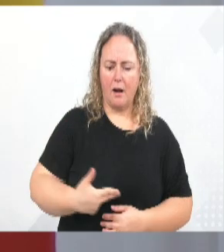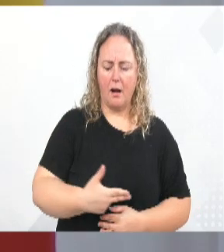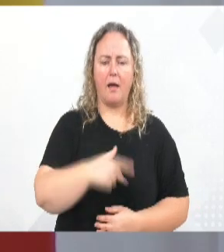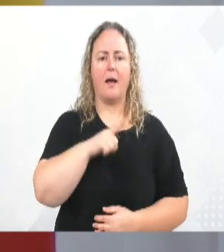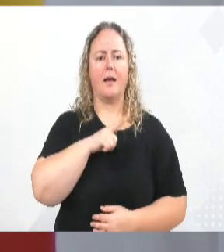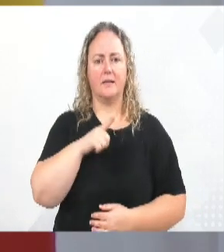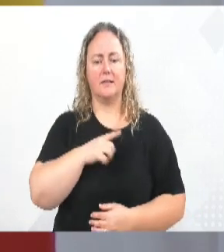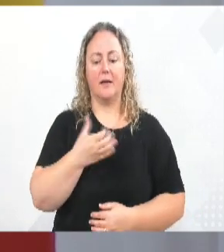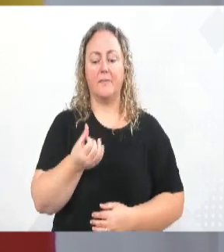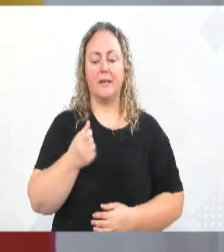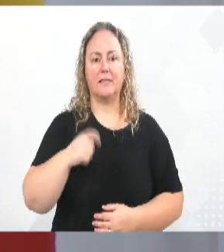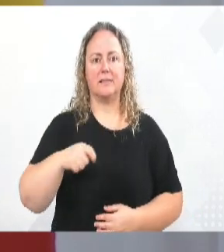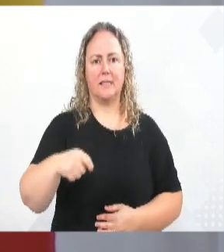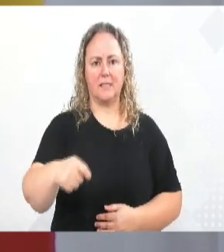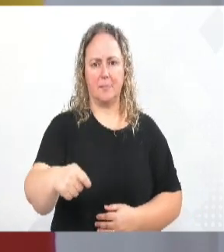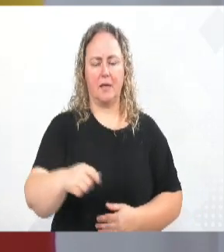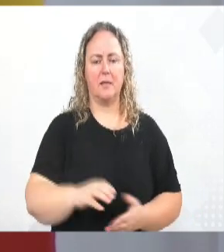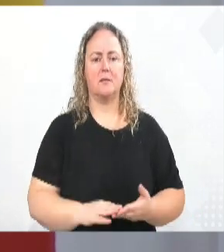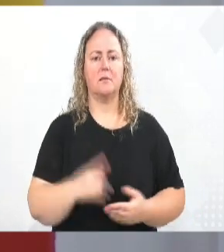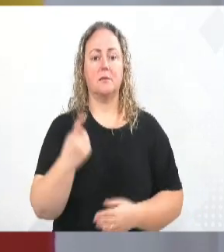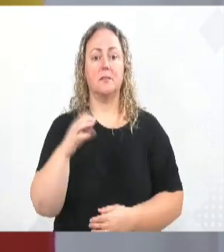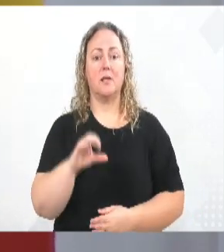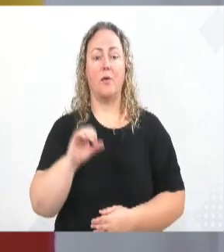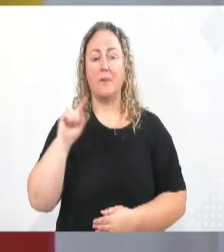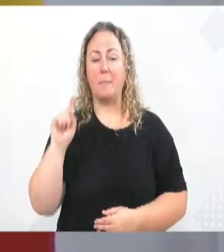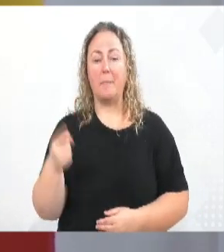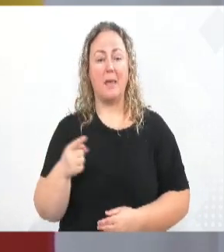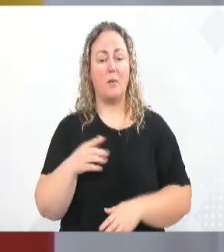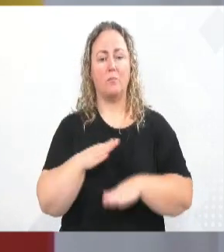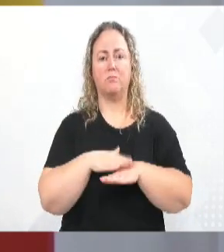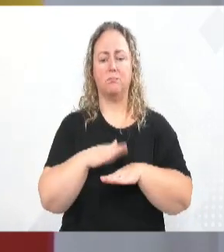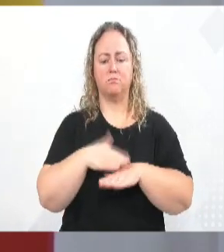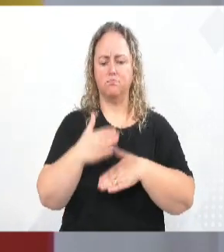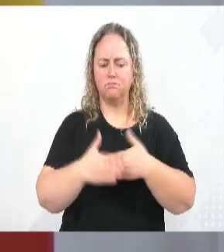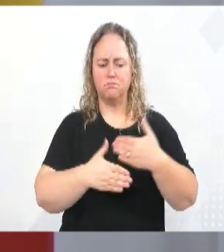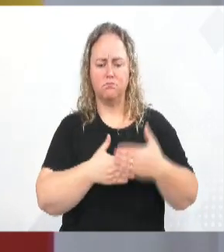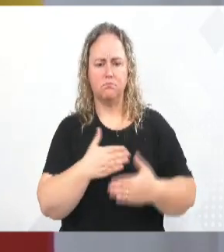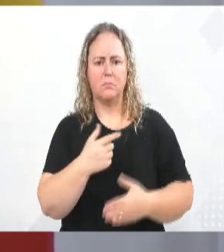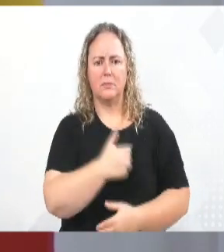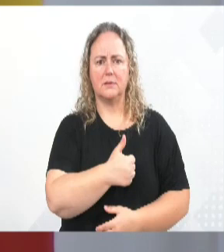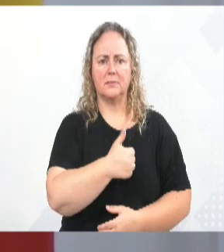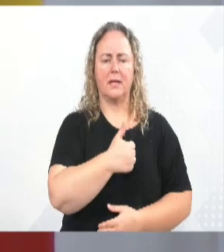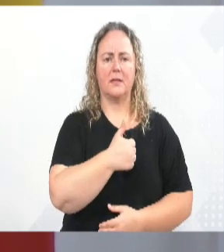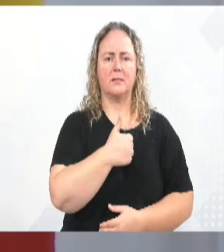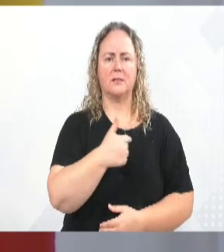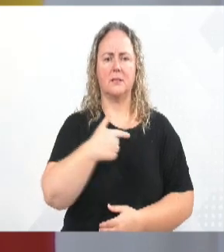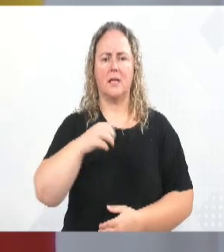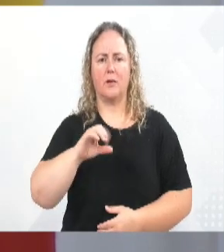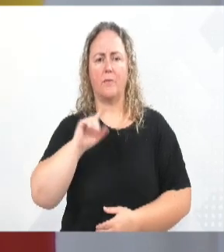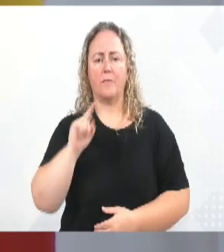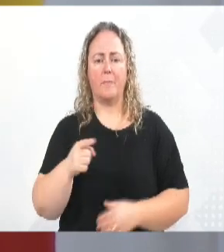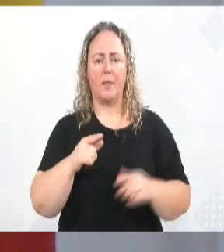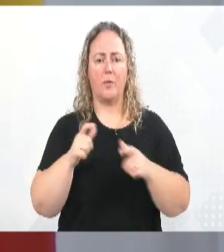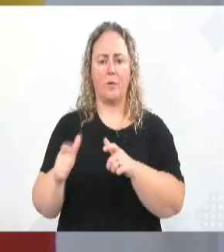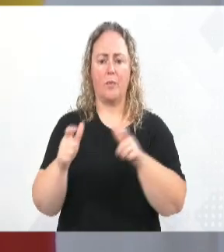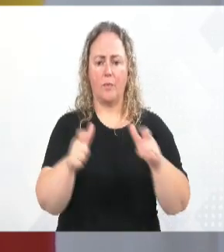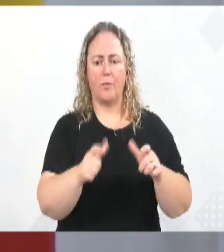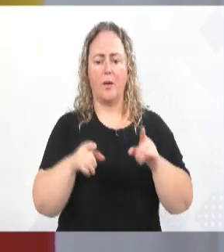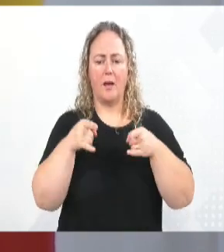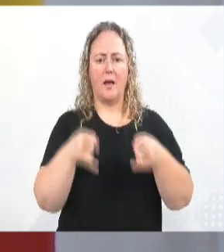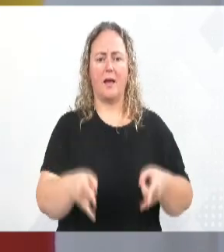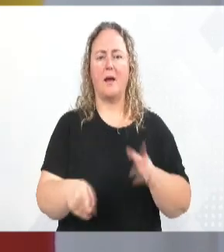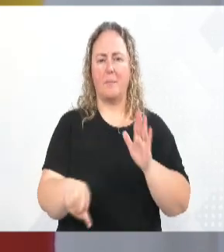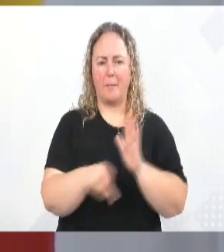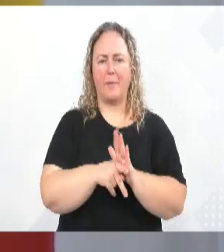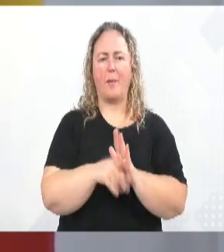seis meses, 19 mil procedimentos de catarata, 117 novos leitos de UTI em todo o Estado. Isso é fruto de muito trabalho e eu